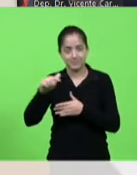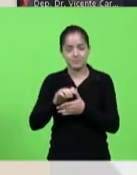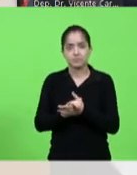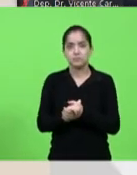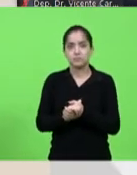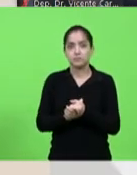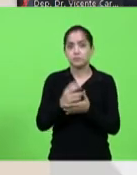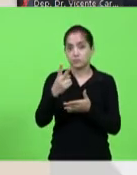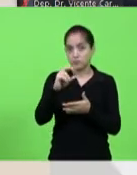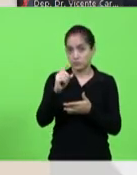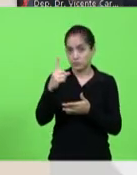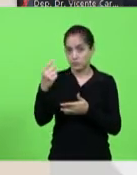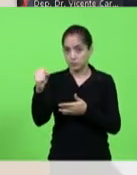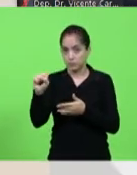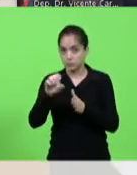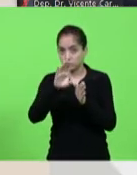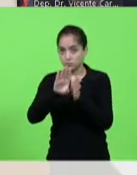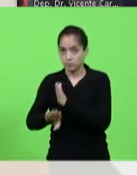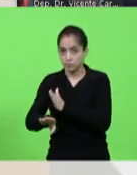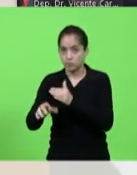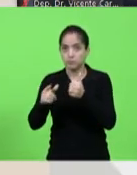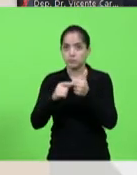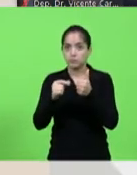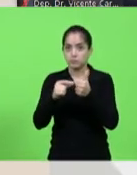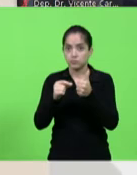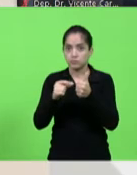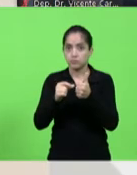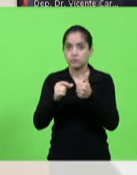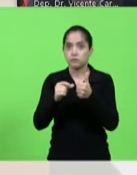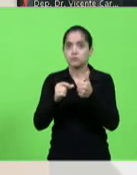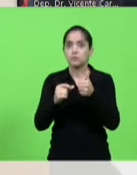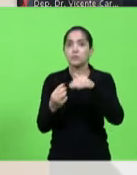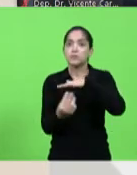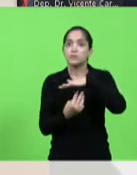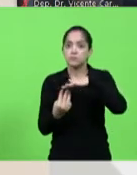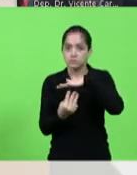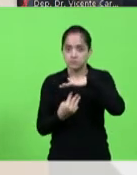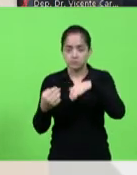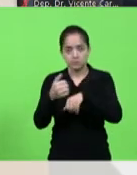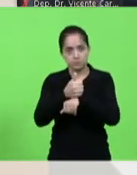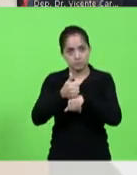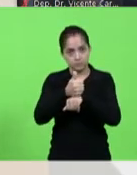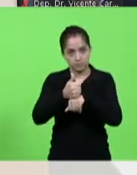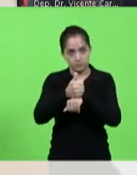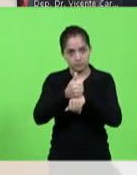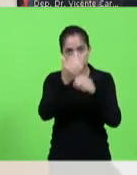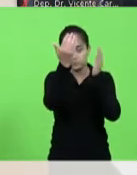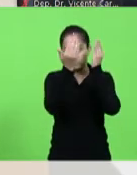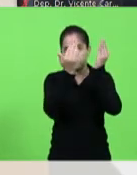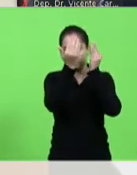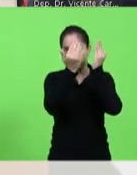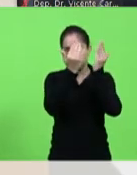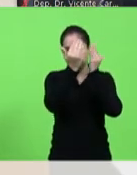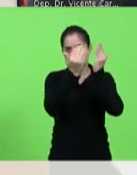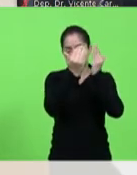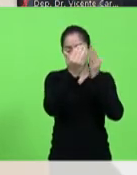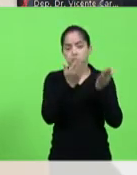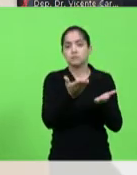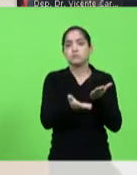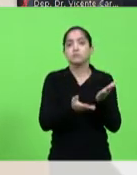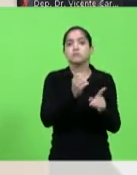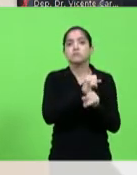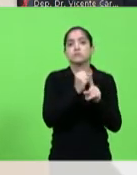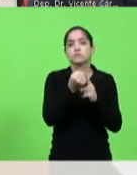2018, derrubada do artigo que autorizaria a terceirização de profissionais das áreas de psicologia e assistência